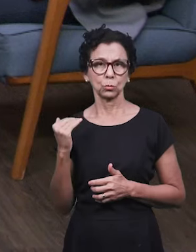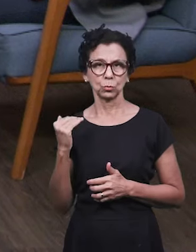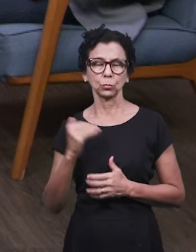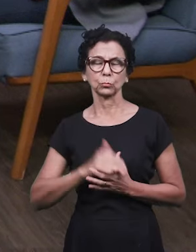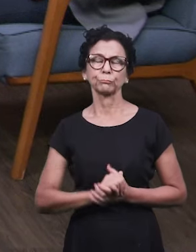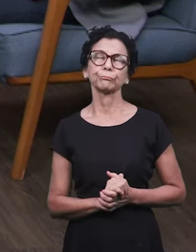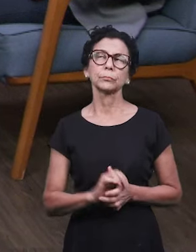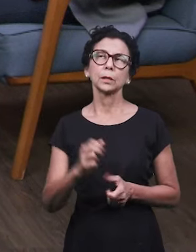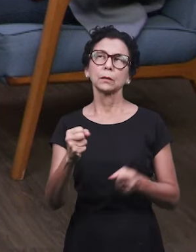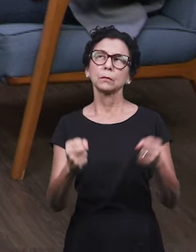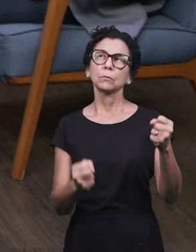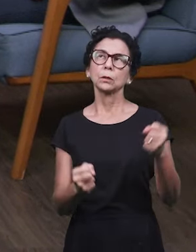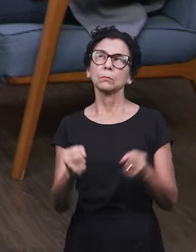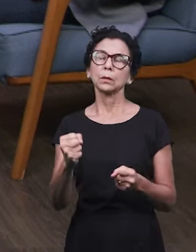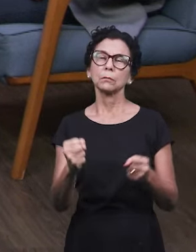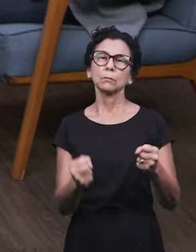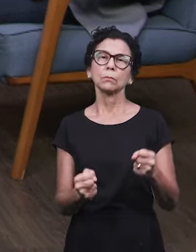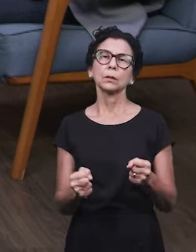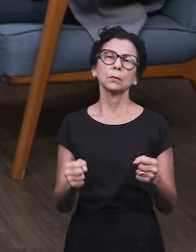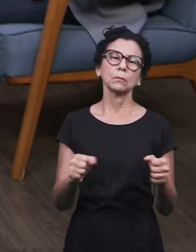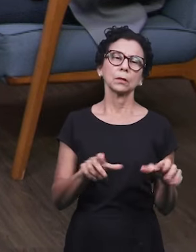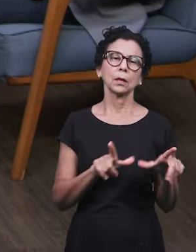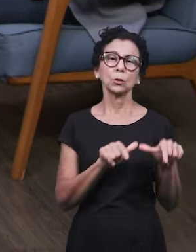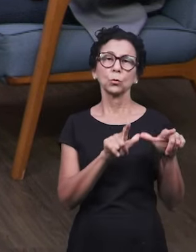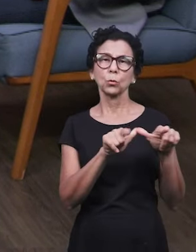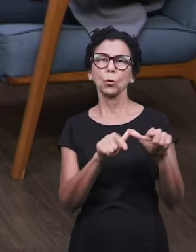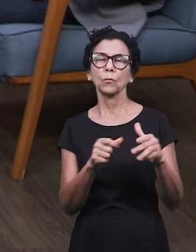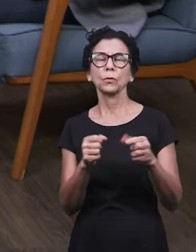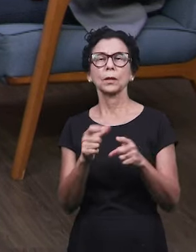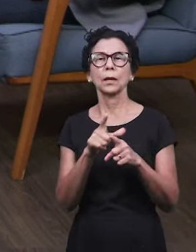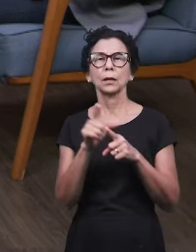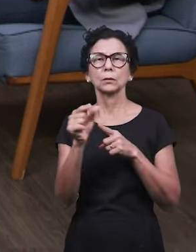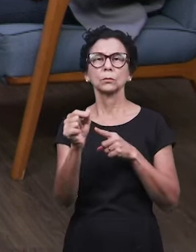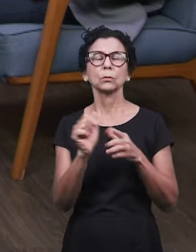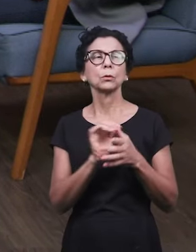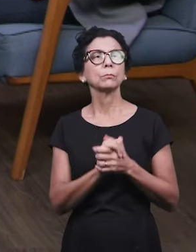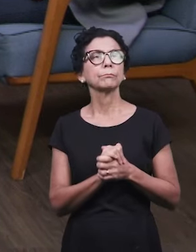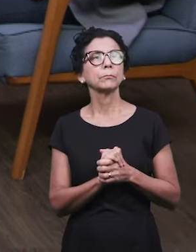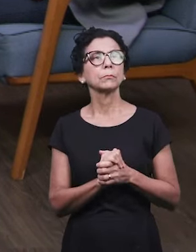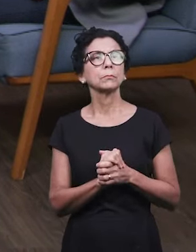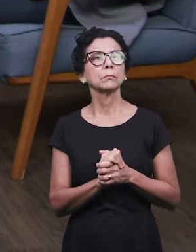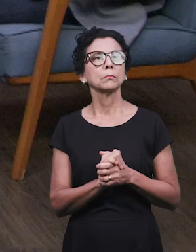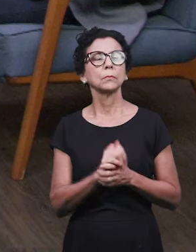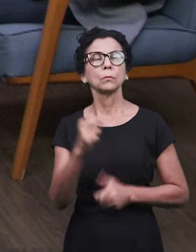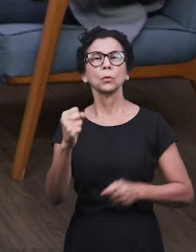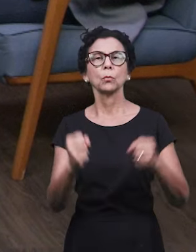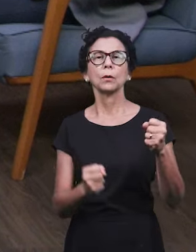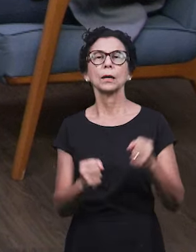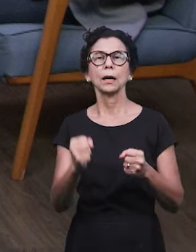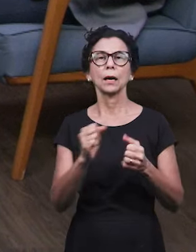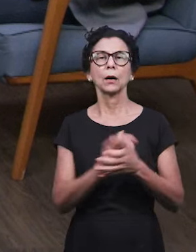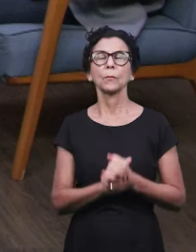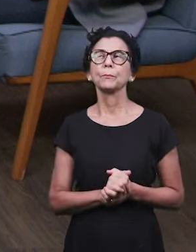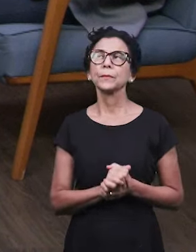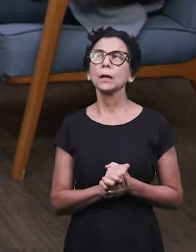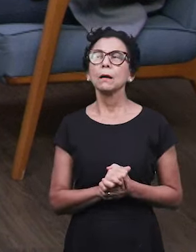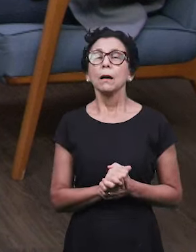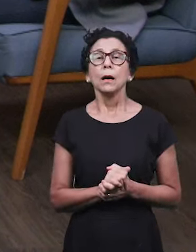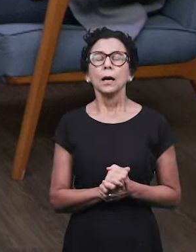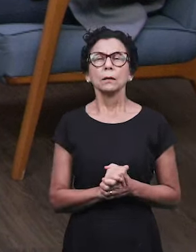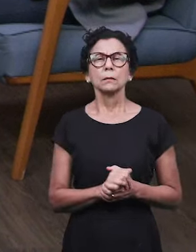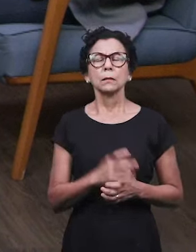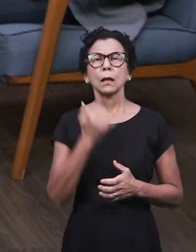você está dirigindo lá na Coreia do Sul, você foi, viajou para a Coreia, alugou um carro, está dirigindo. De repente, tem uma placa de trânsito em coreano.